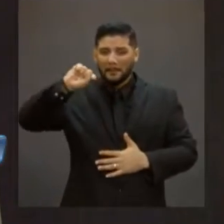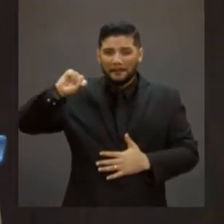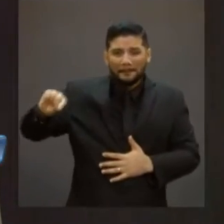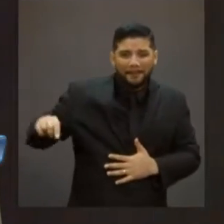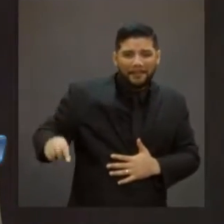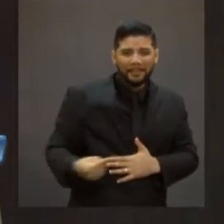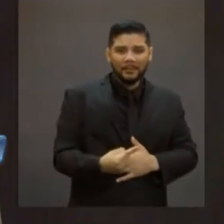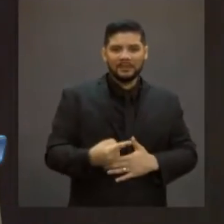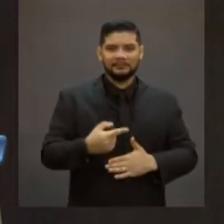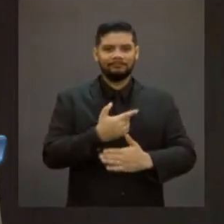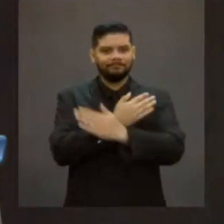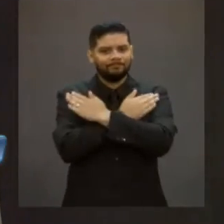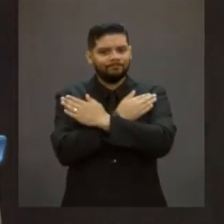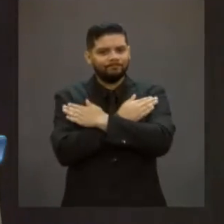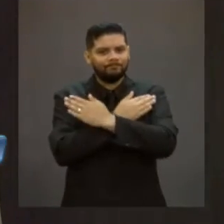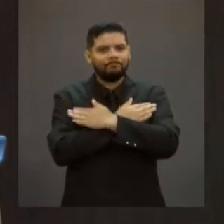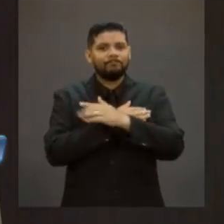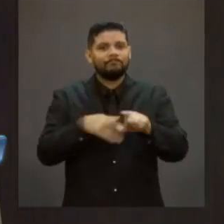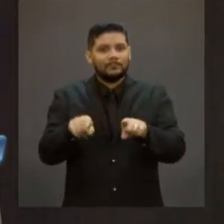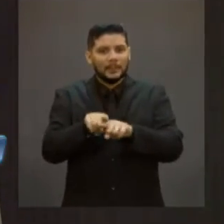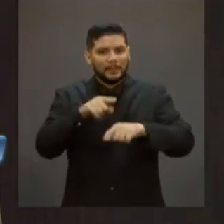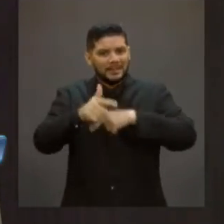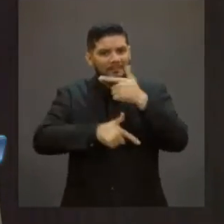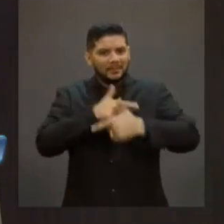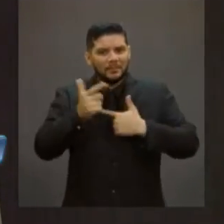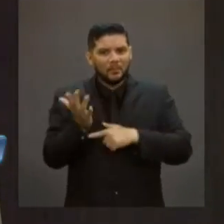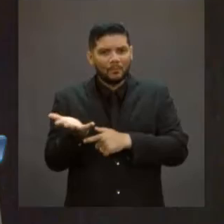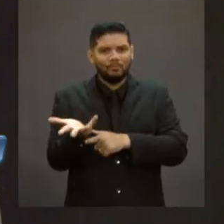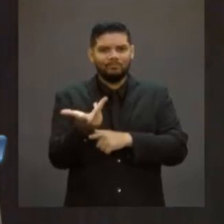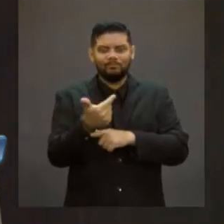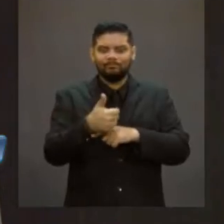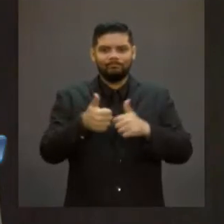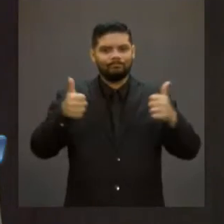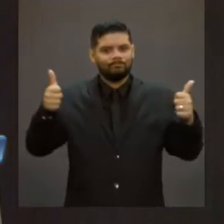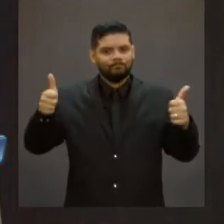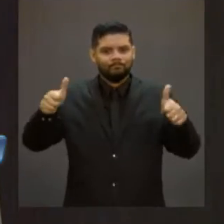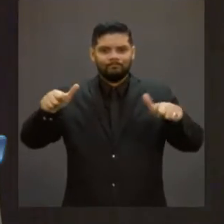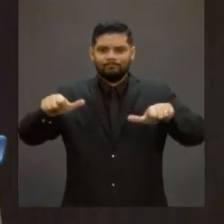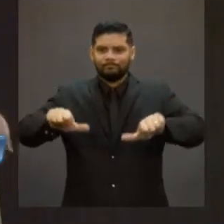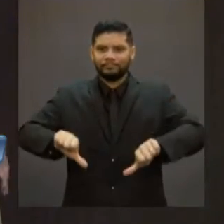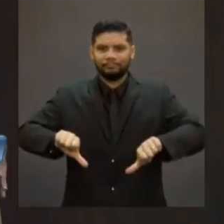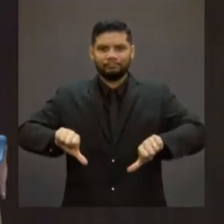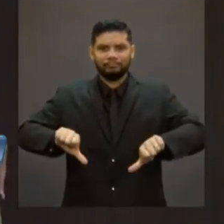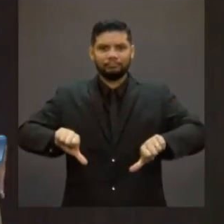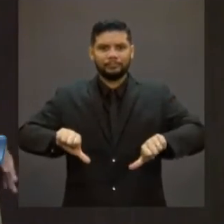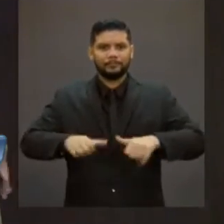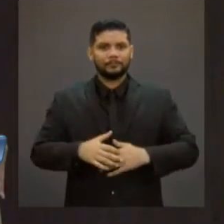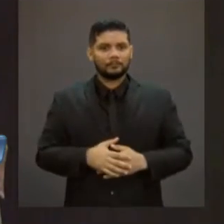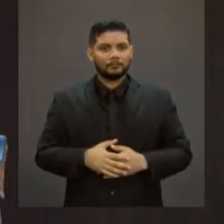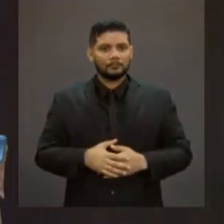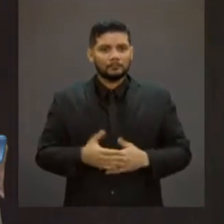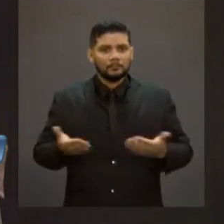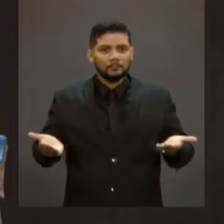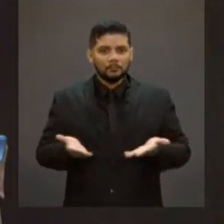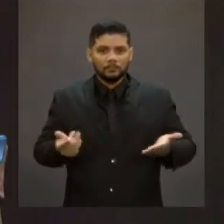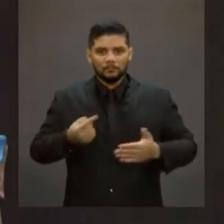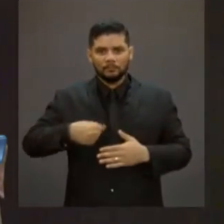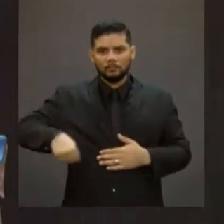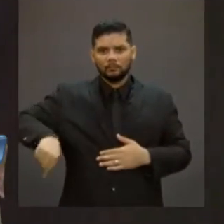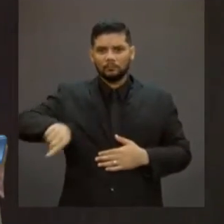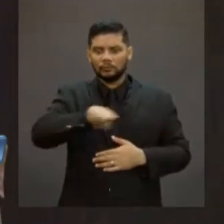a qualidade do emprego gerada caiu. Hoje nós temos um maior número de empregos